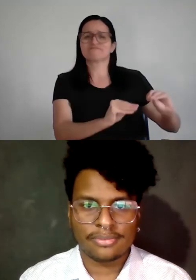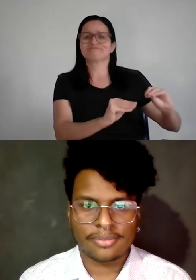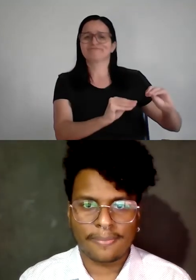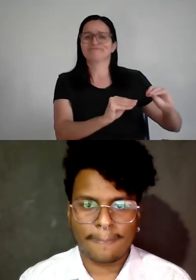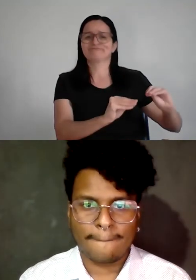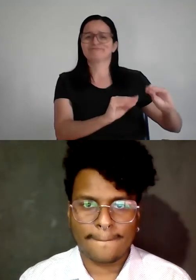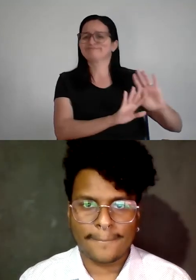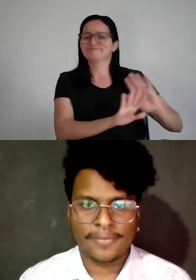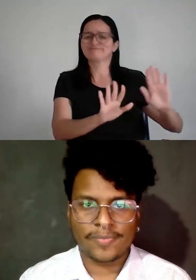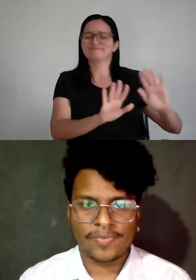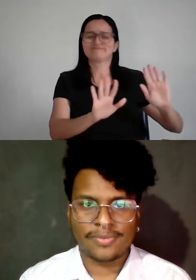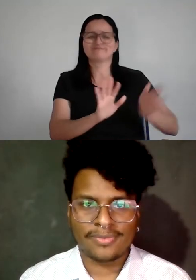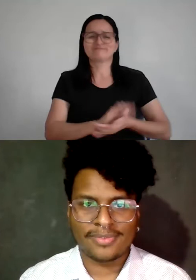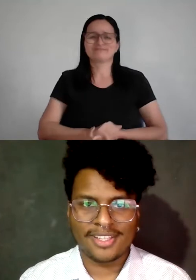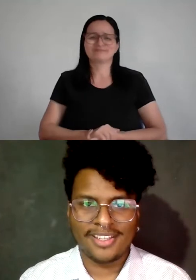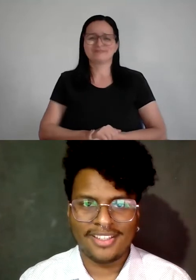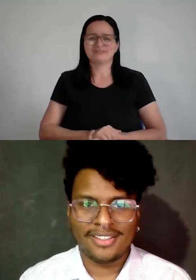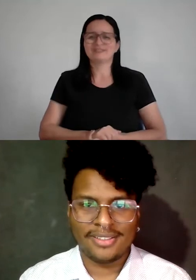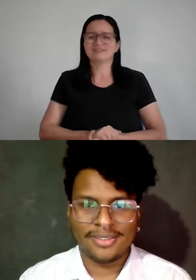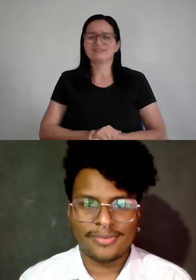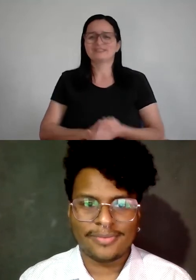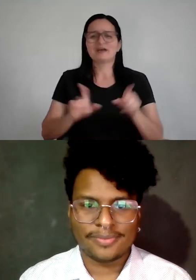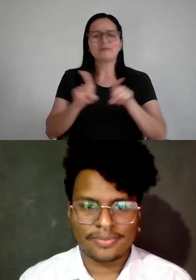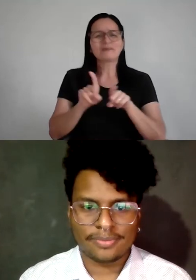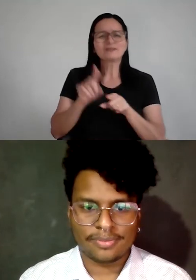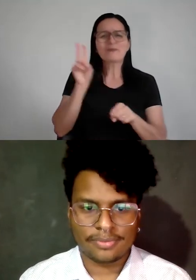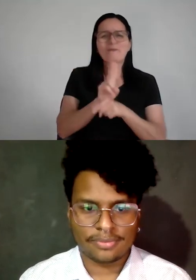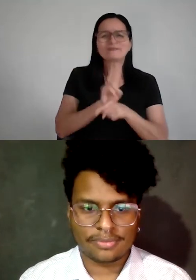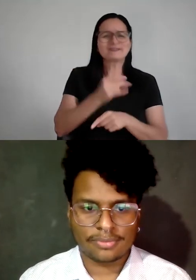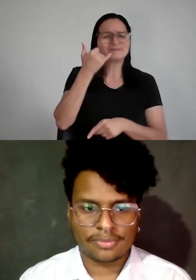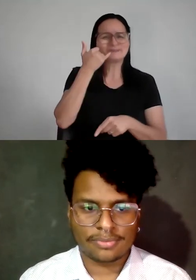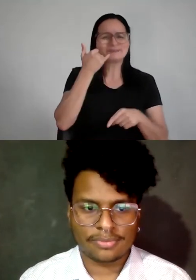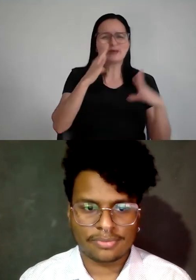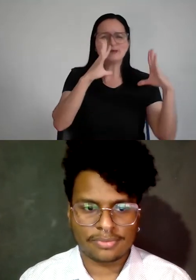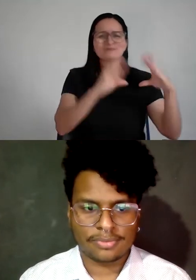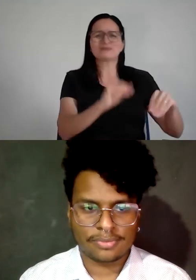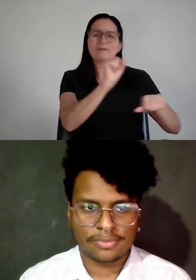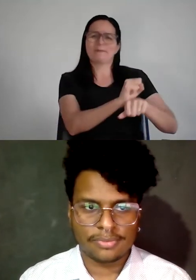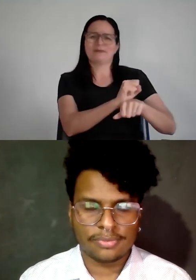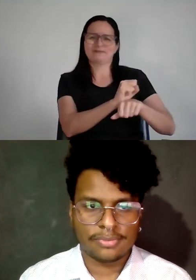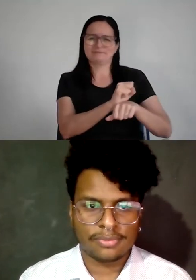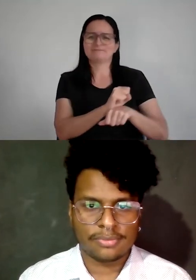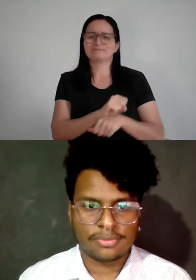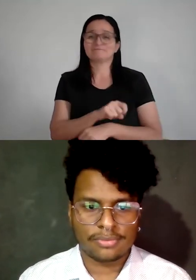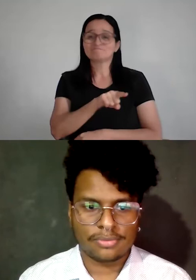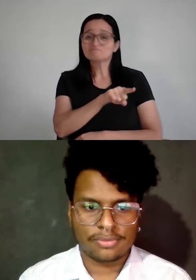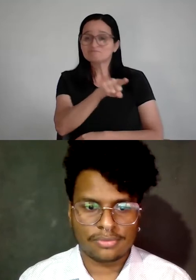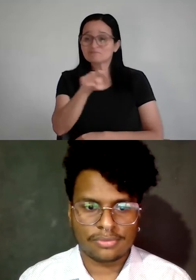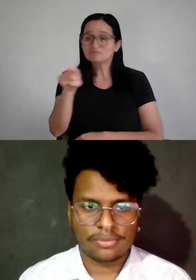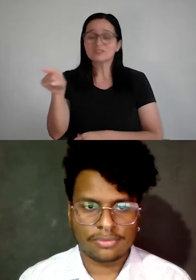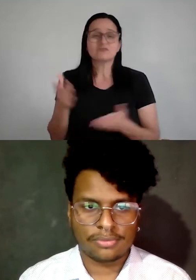e botar aqueles aplicativos que te controlam o celular, porque eu acho que, assim, eu acho incrível vocês gerações